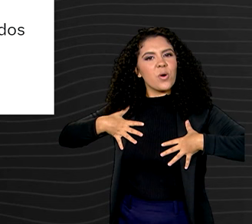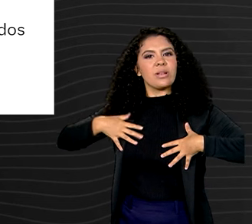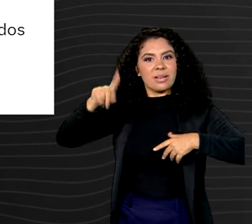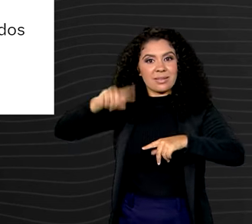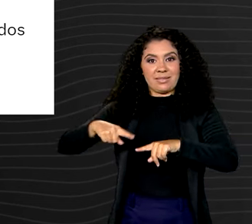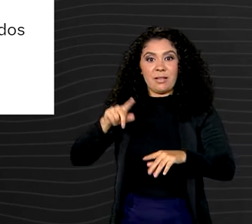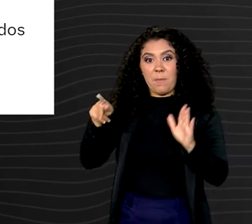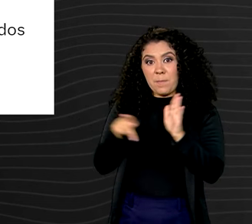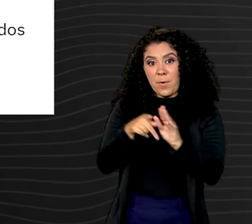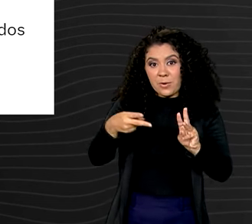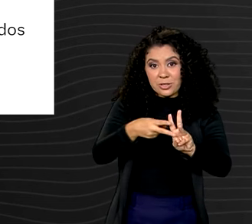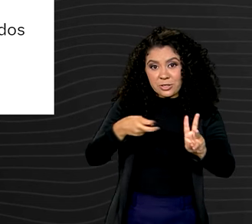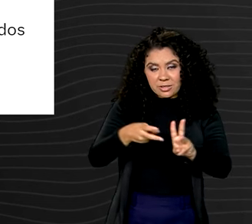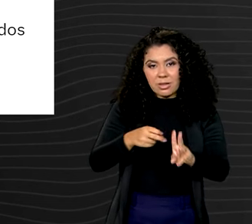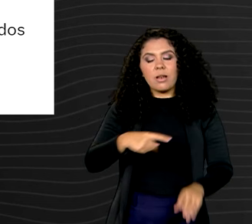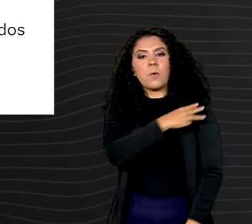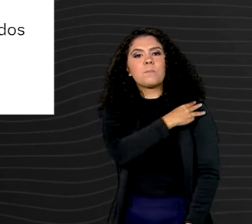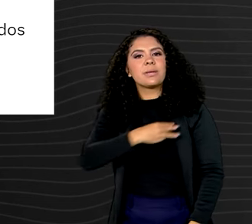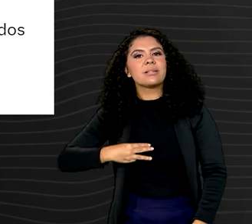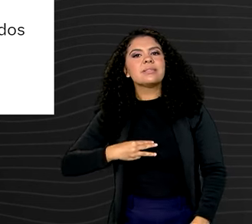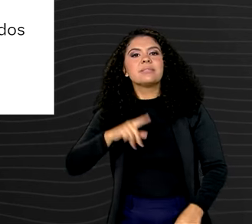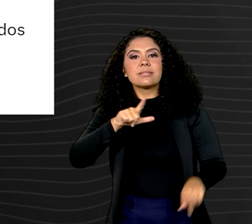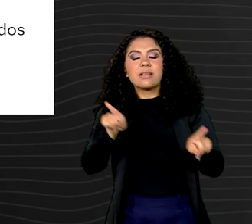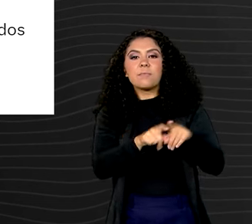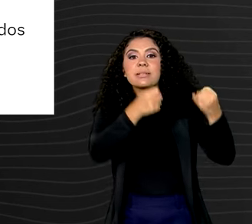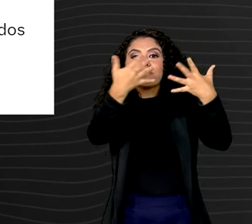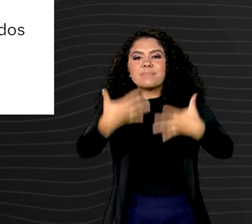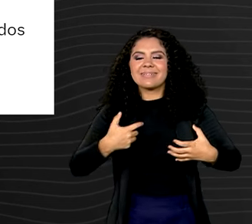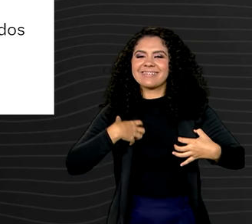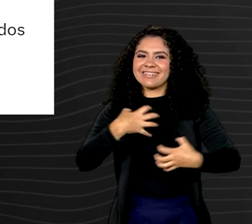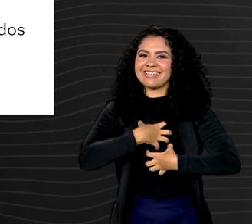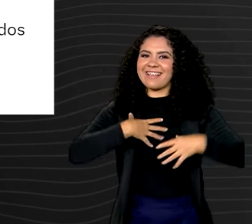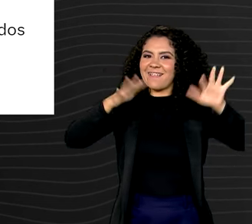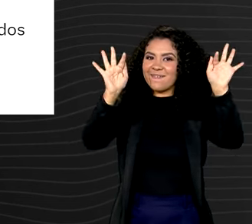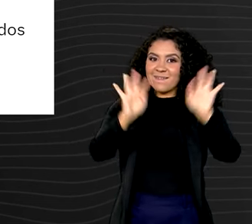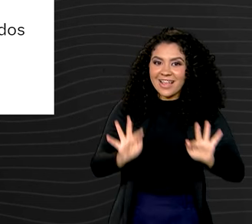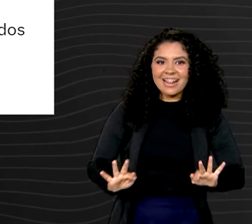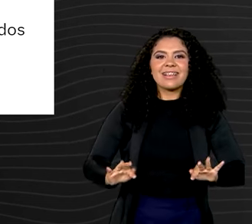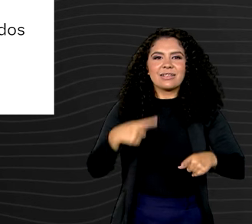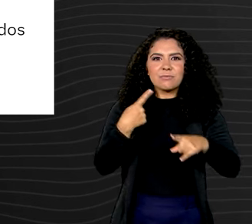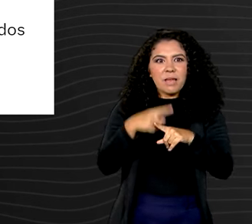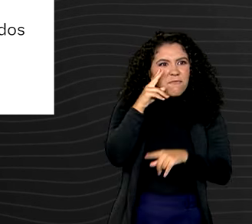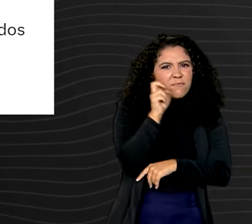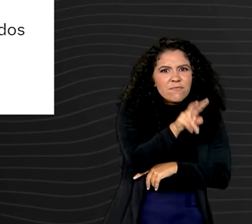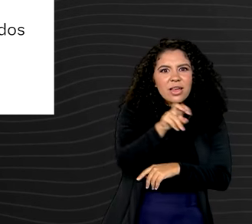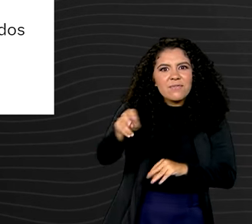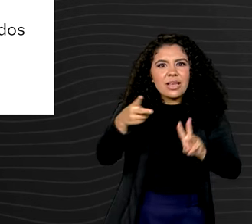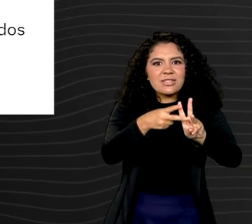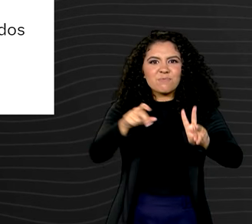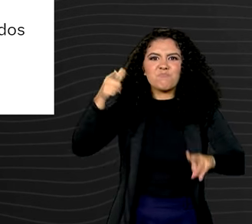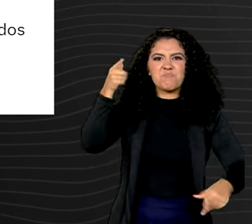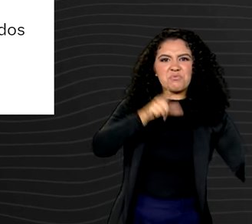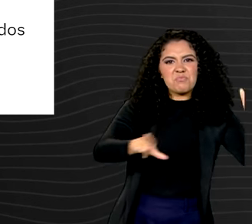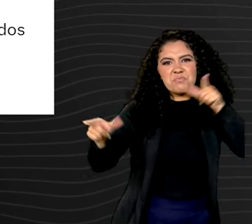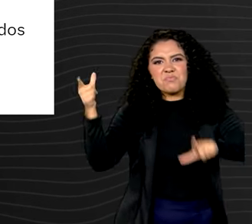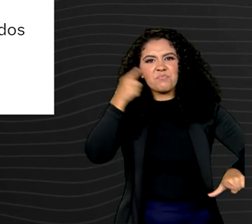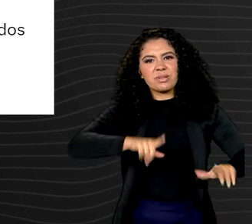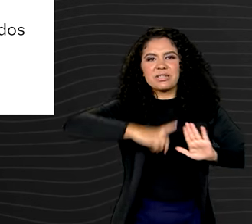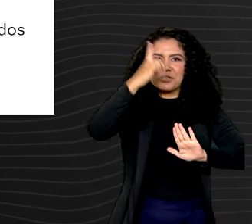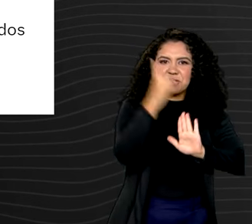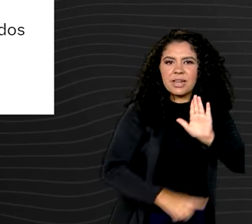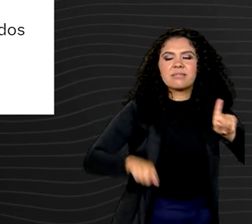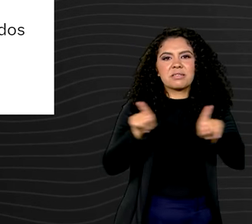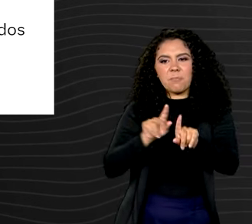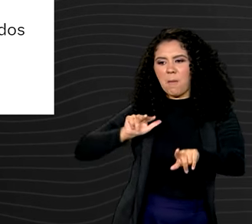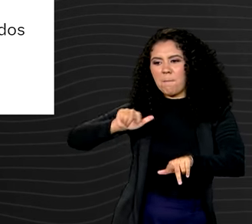origem indígena. O ministro completou que se sente feliz em ver que os indígenas têm conquistado direitos e ocupado